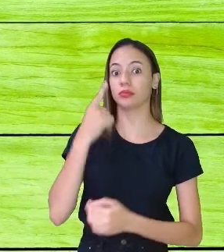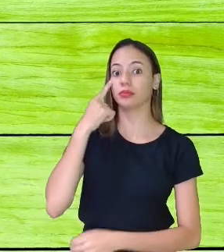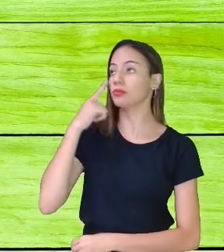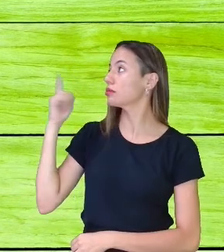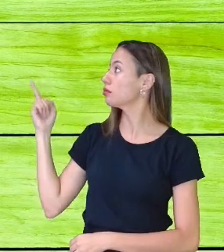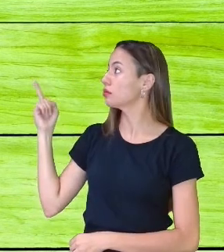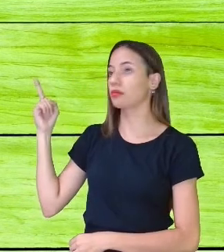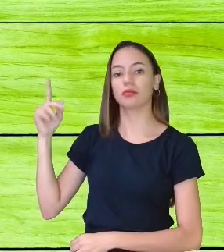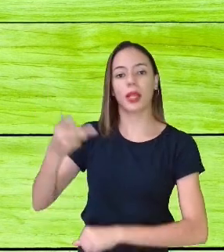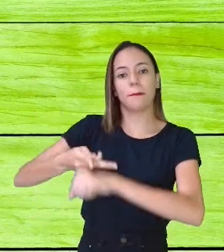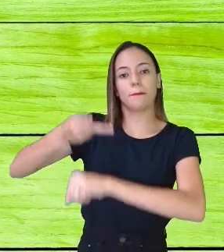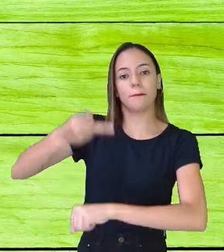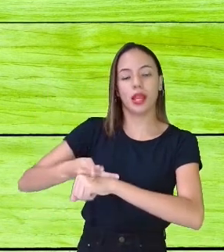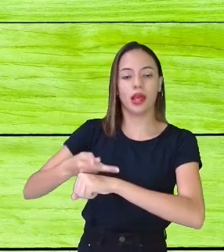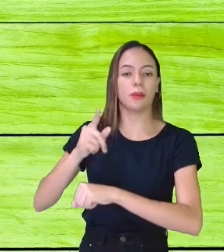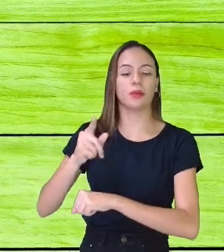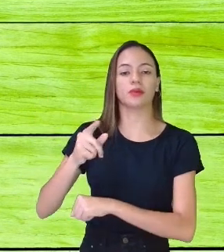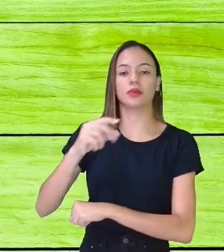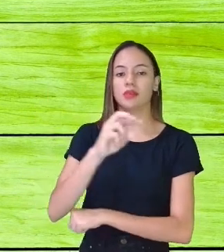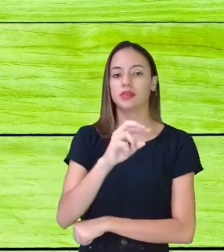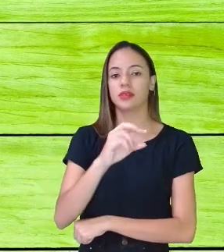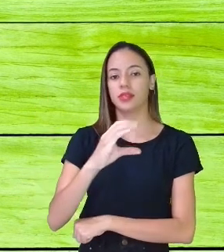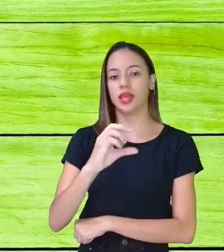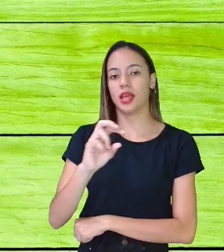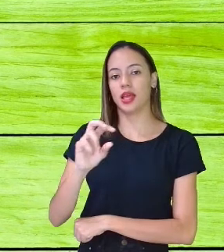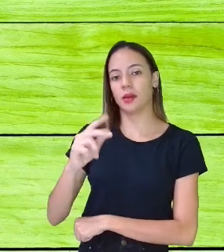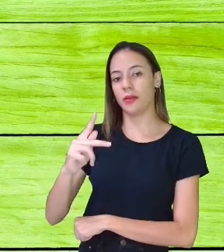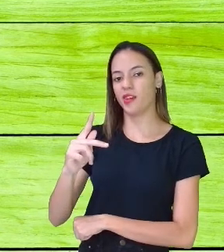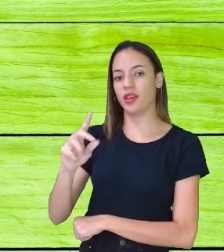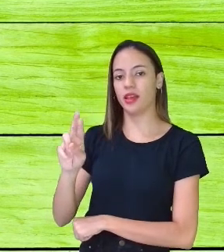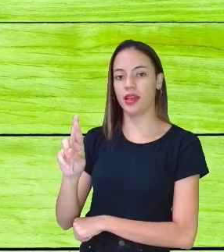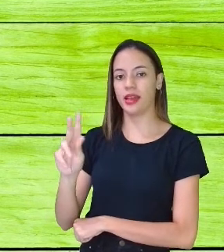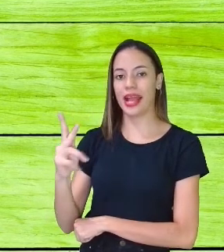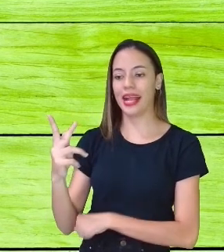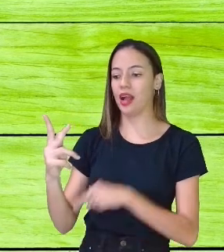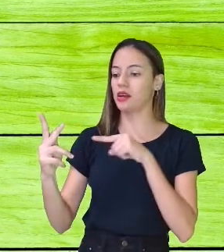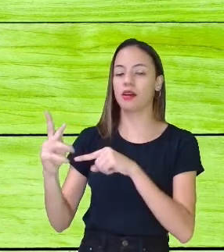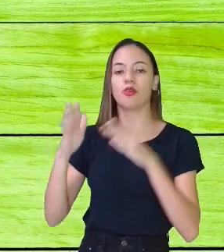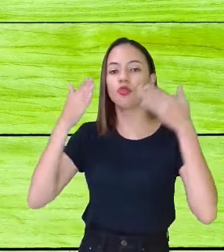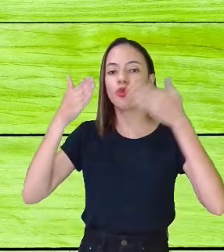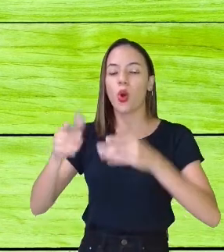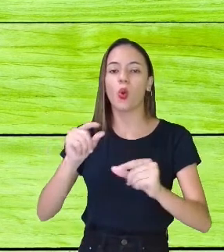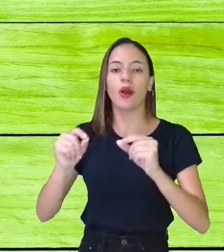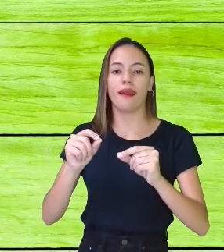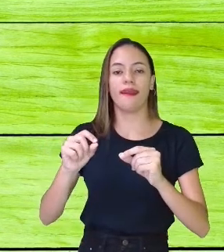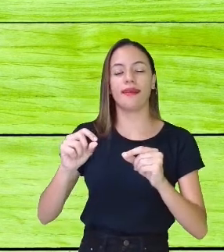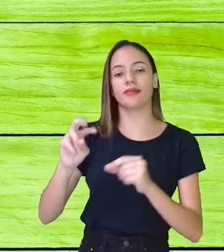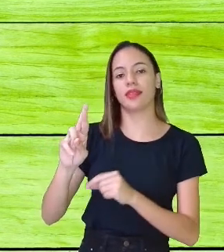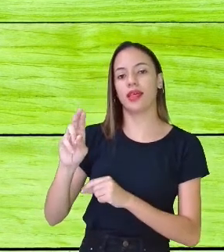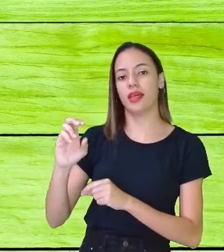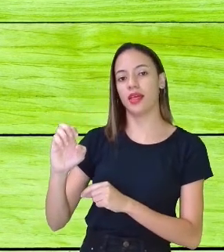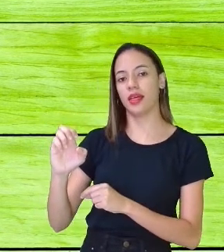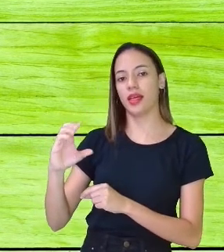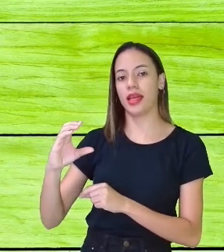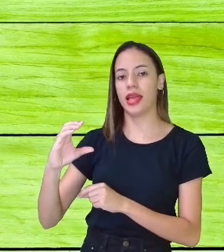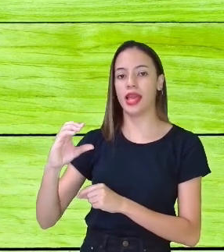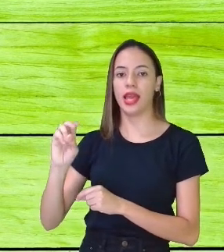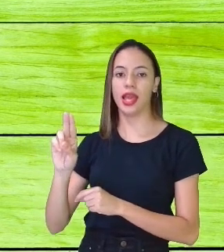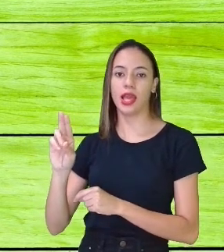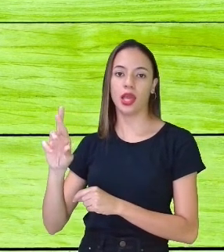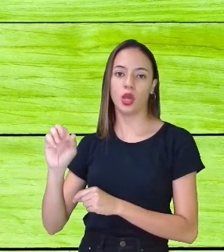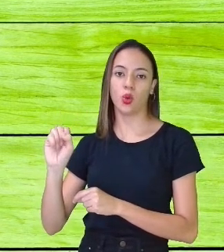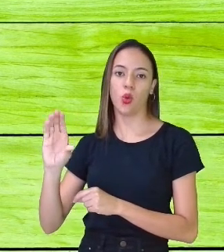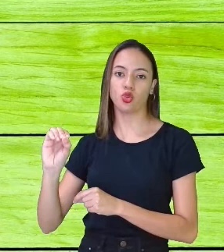CPRH, que é a Companhia Pernambucana de Recursos Hídricos. Pessoal, sem floresta, não existe água.